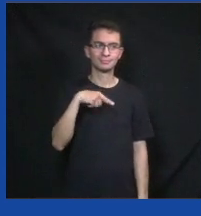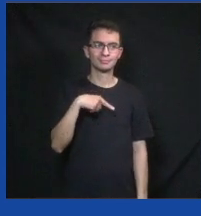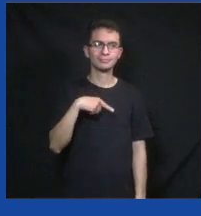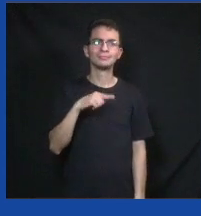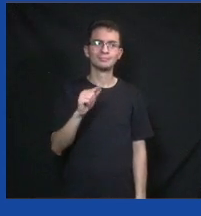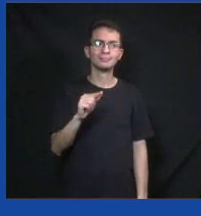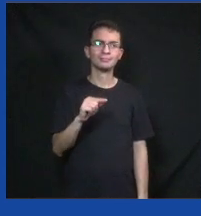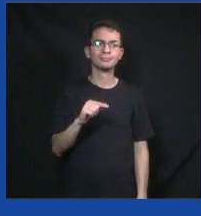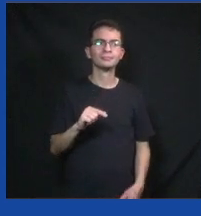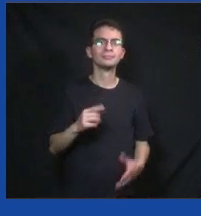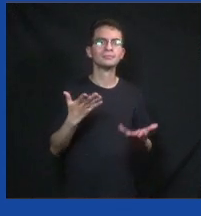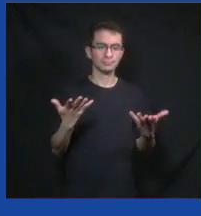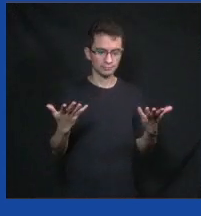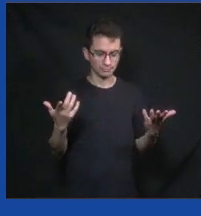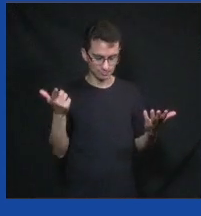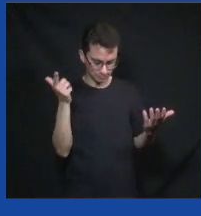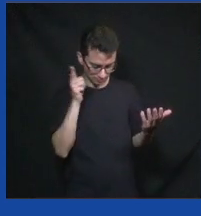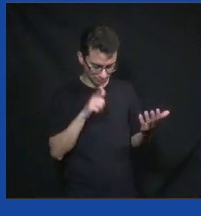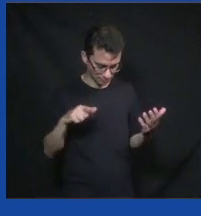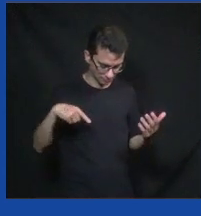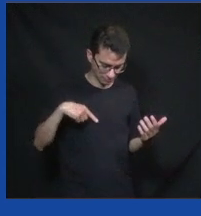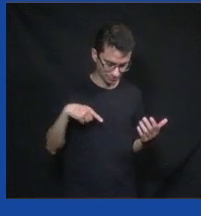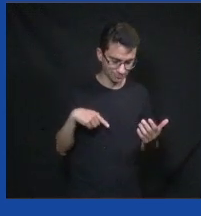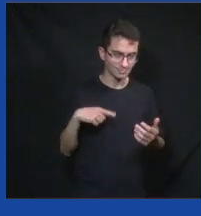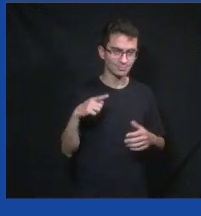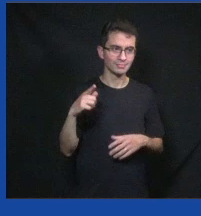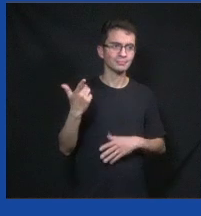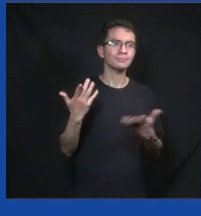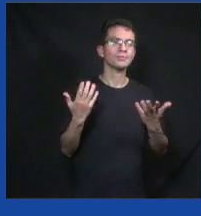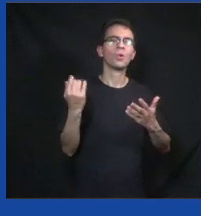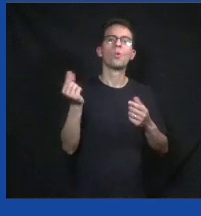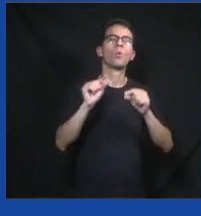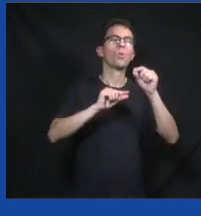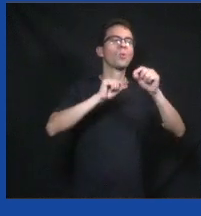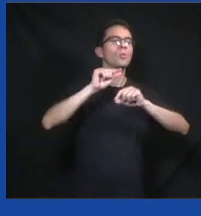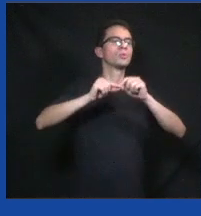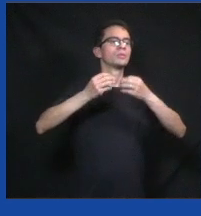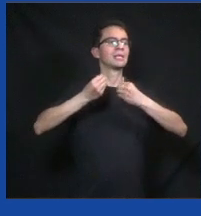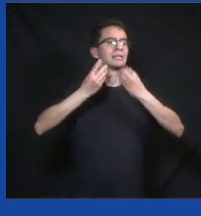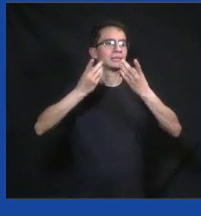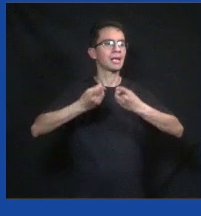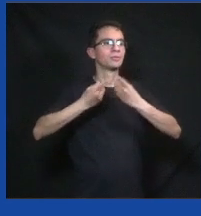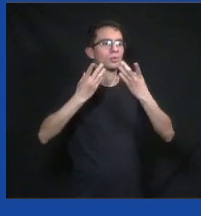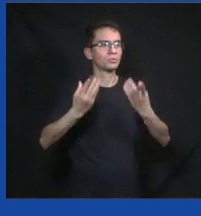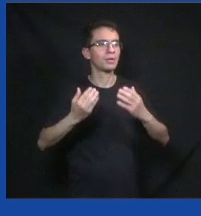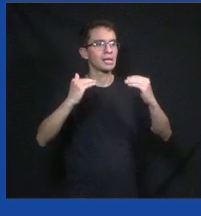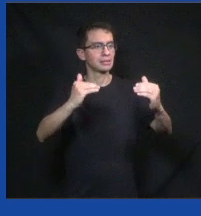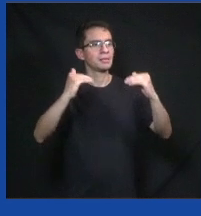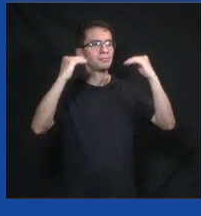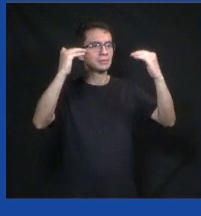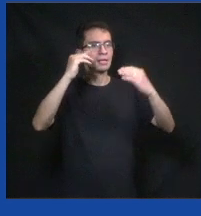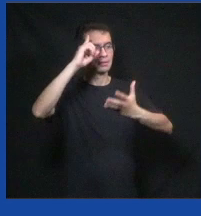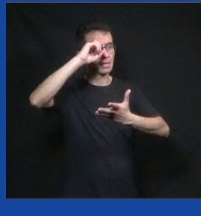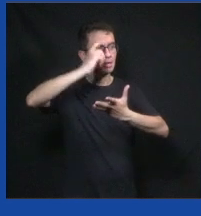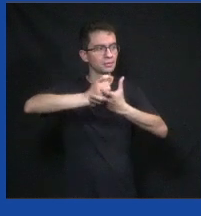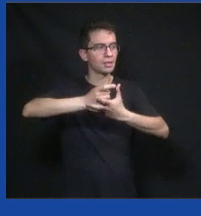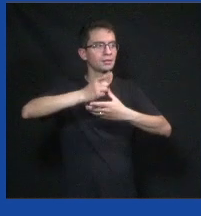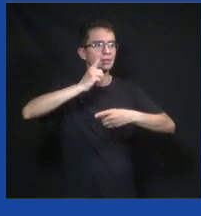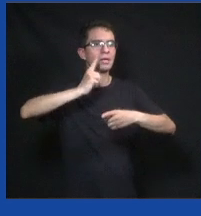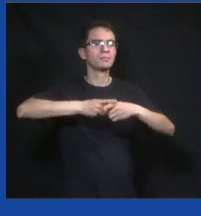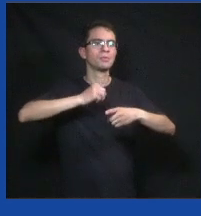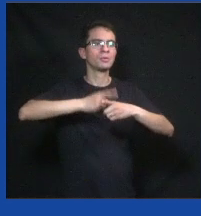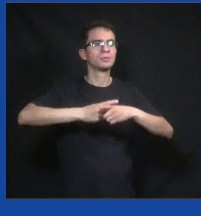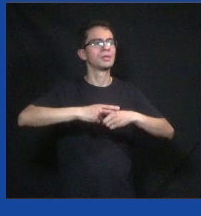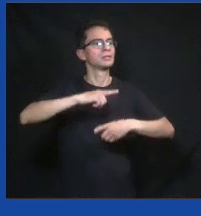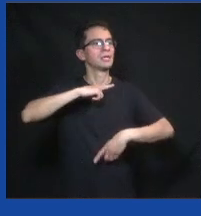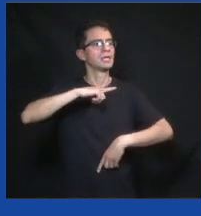van indo até os locais para as pessoas participarem. E tudo isso gerando dados e mais dados para tomar a decisão. Contagem, em Minas Gerais, fazendo